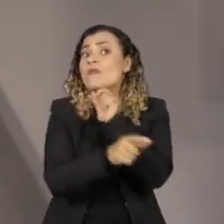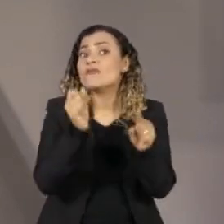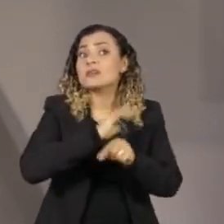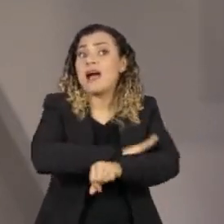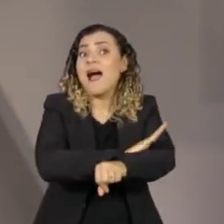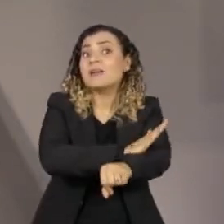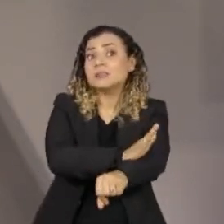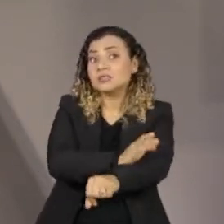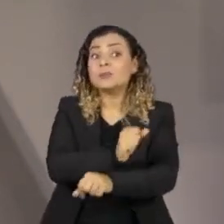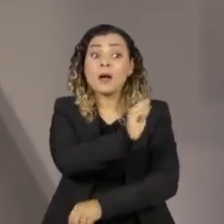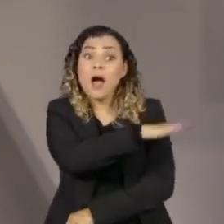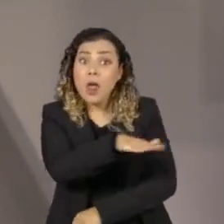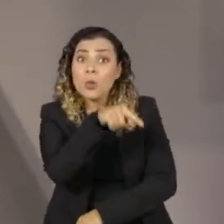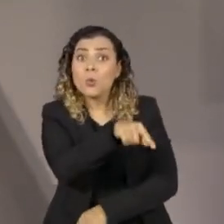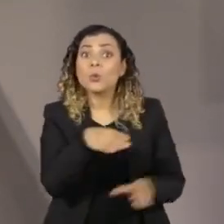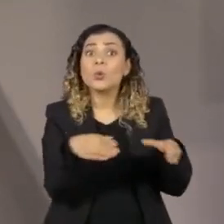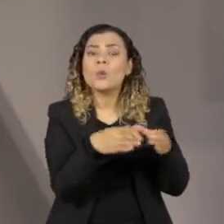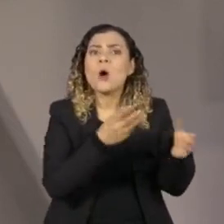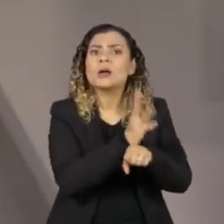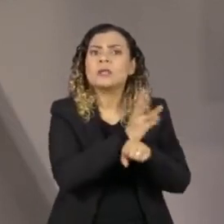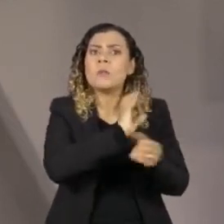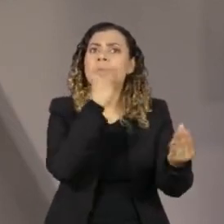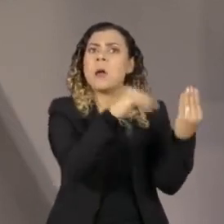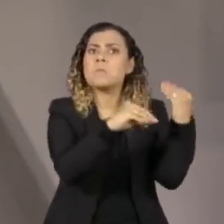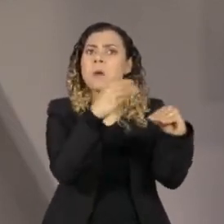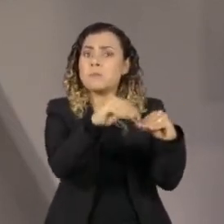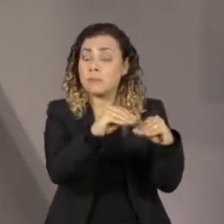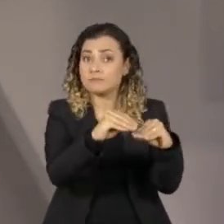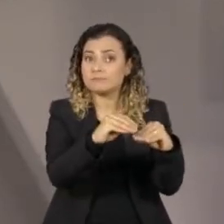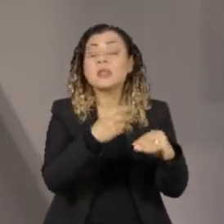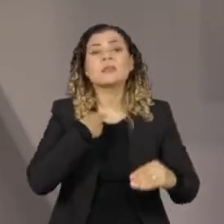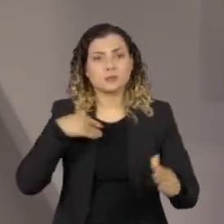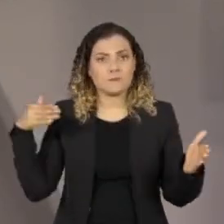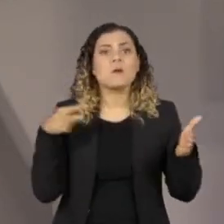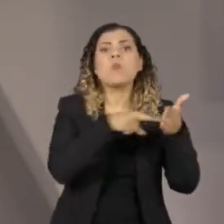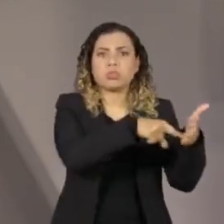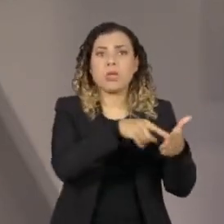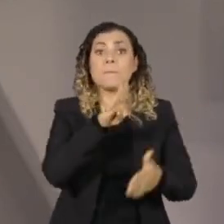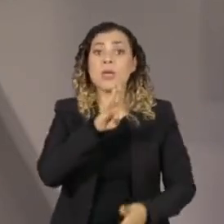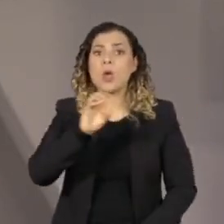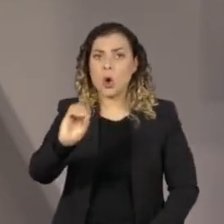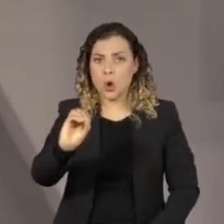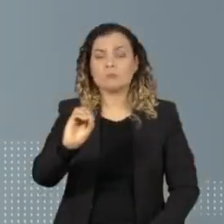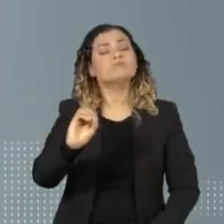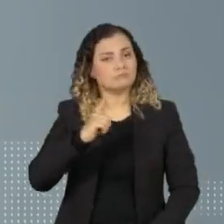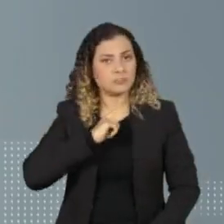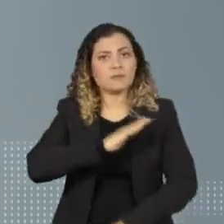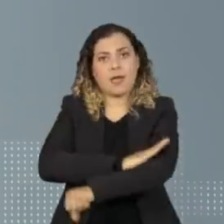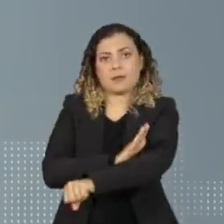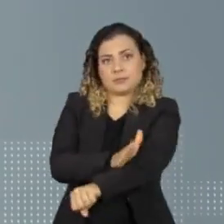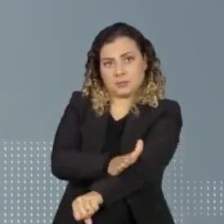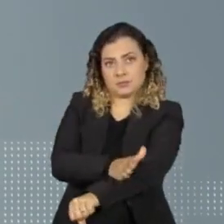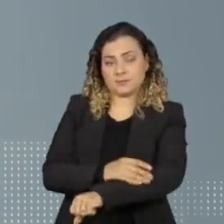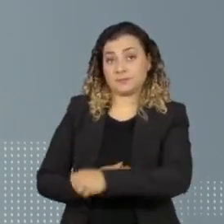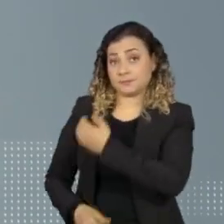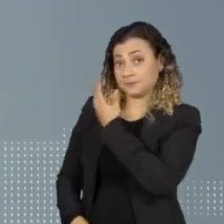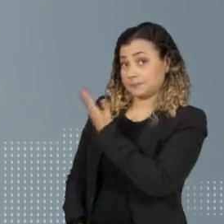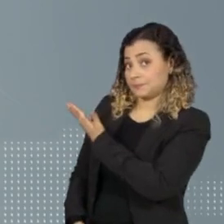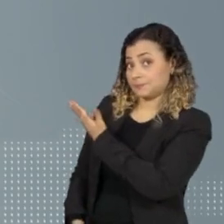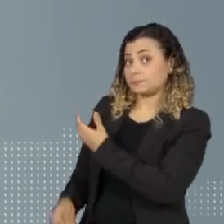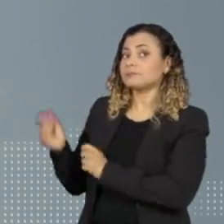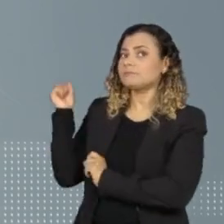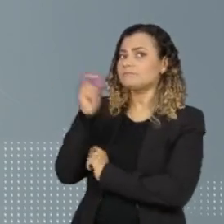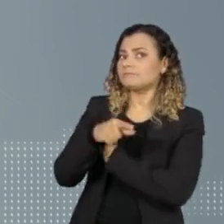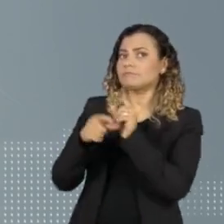a um aluno em um grupo de WhatsApp. O caso foi registrado como injúria racial. As ofensas